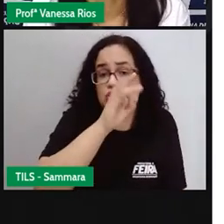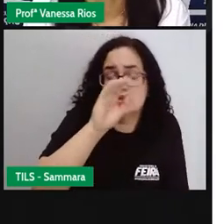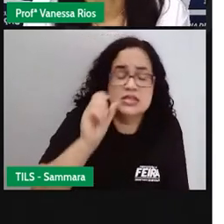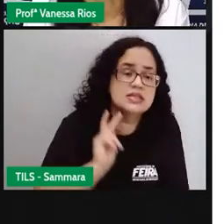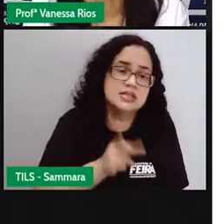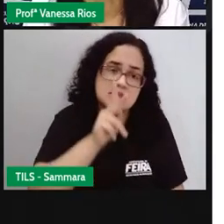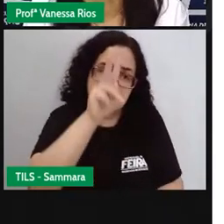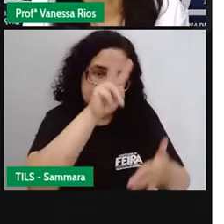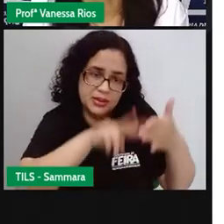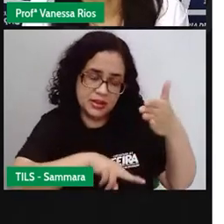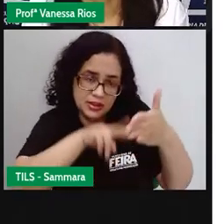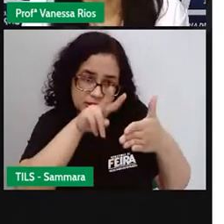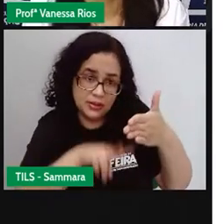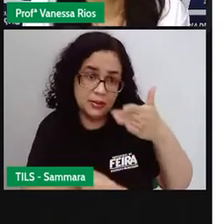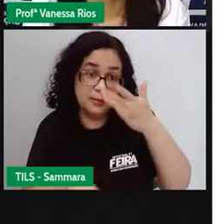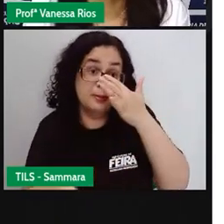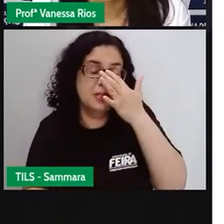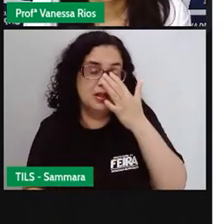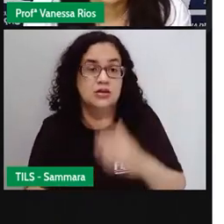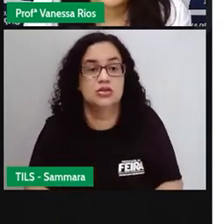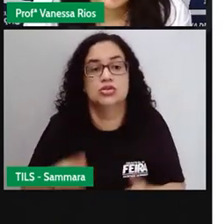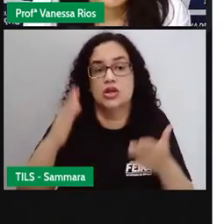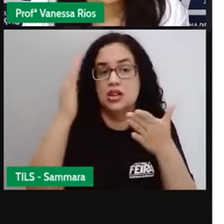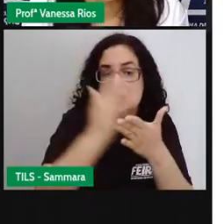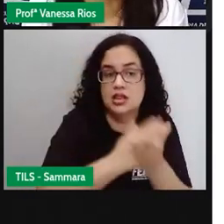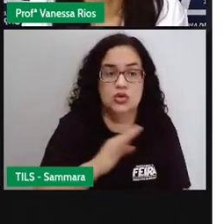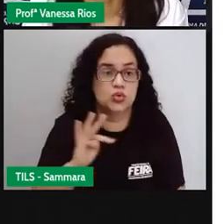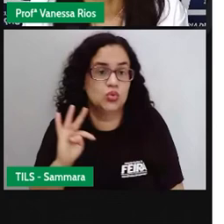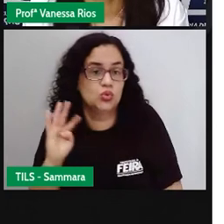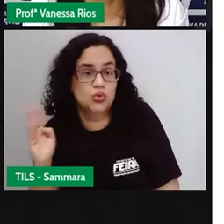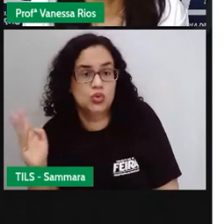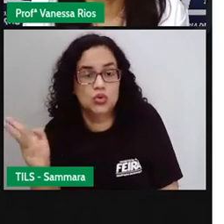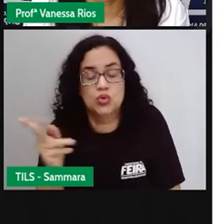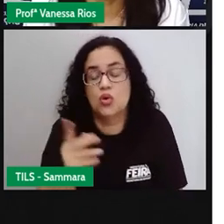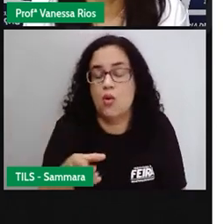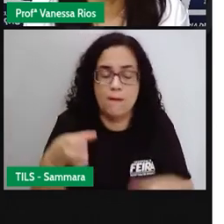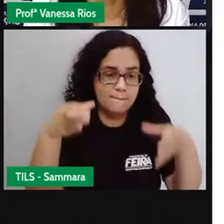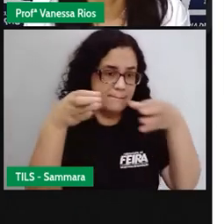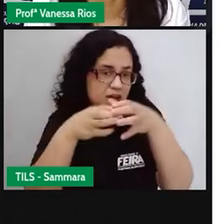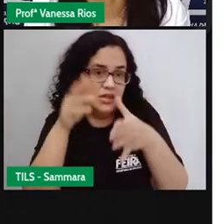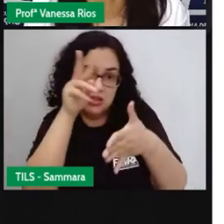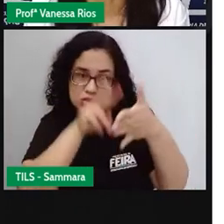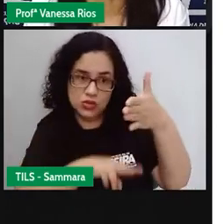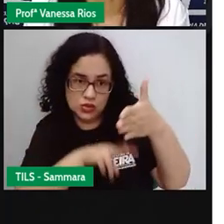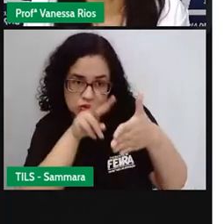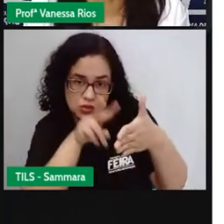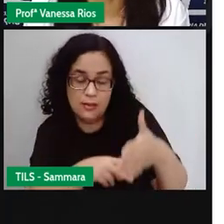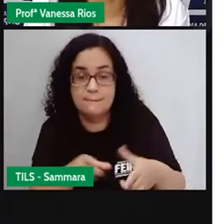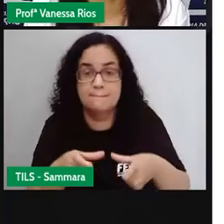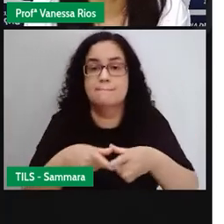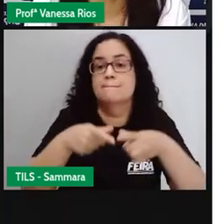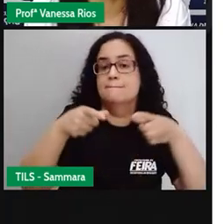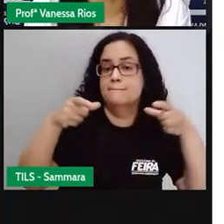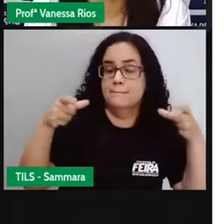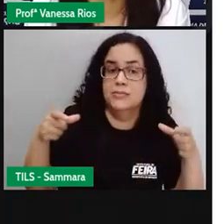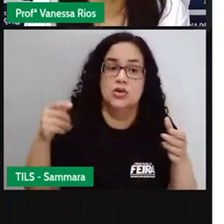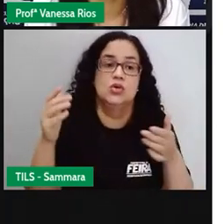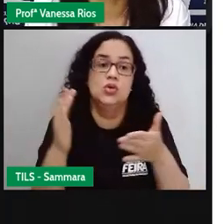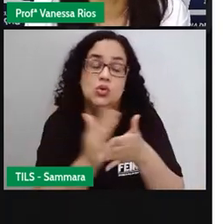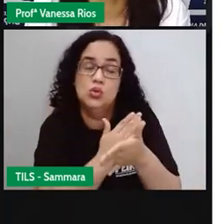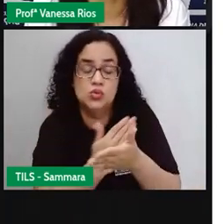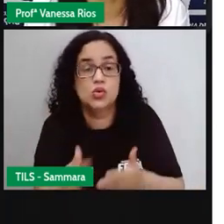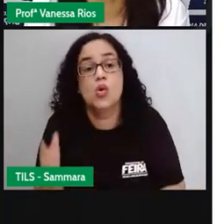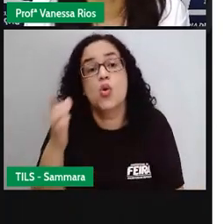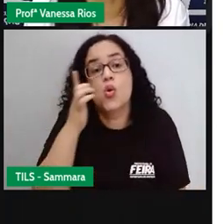sem fazer a leitura. Seja de um livro inteiro, seja de um trecho de um livro, né? Quando o livro é maior e às vezes a gente não